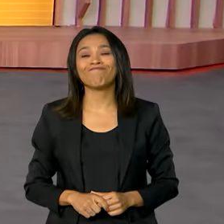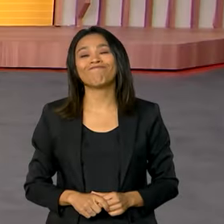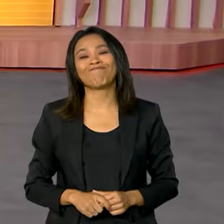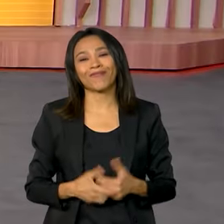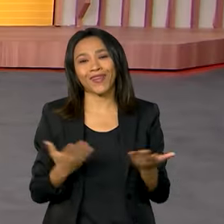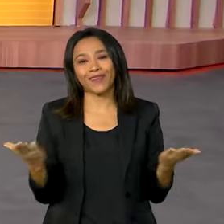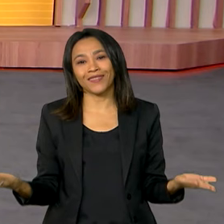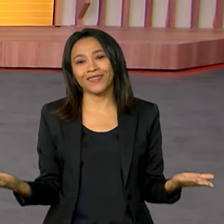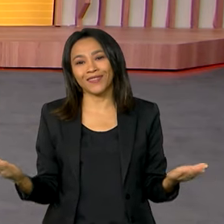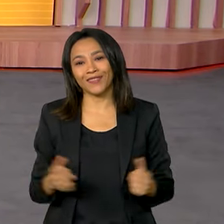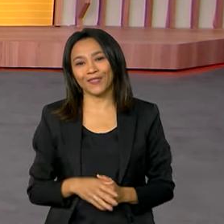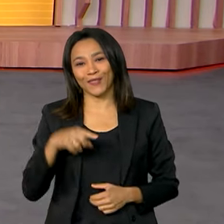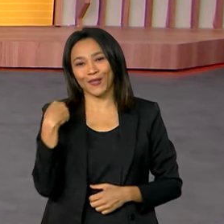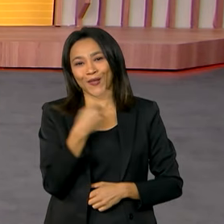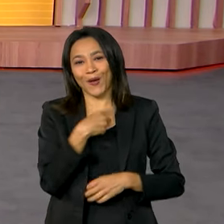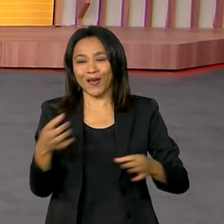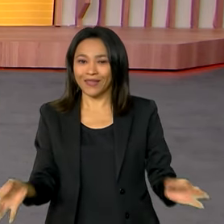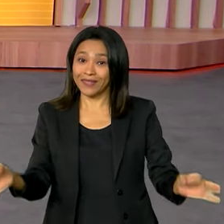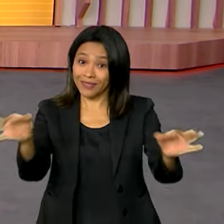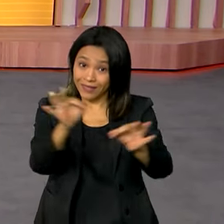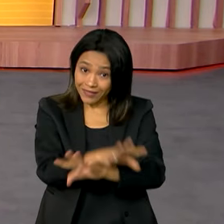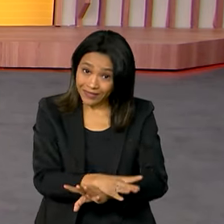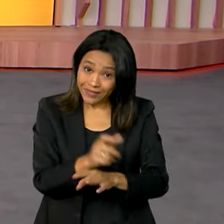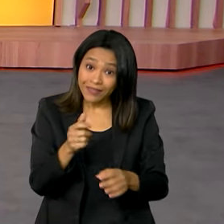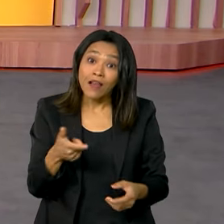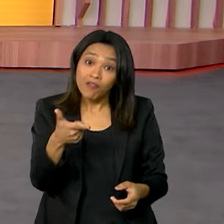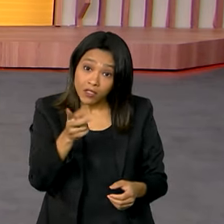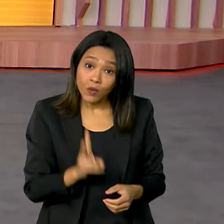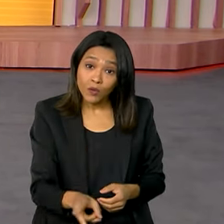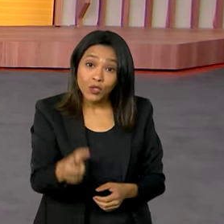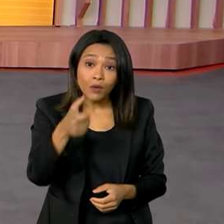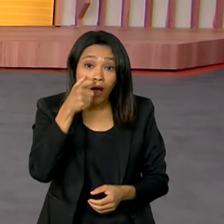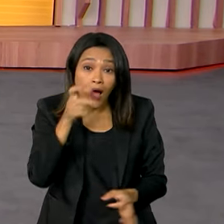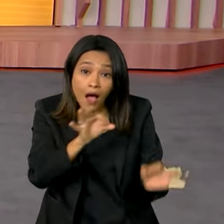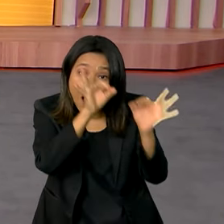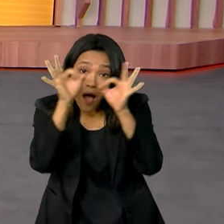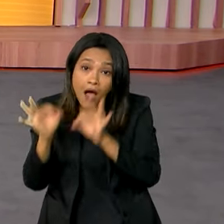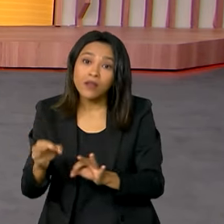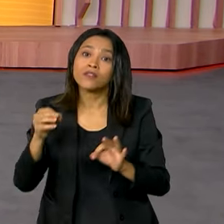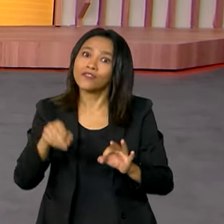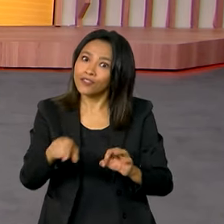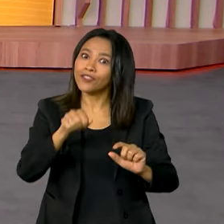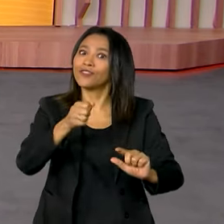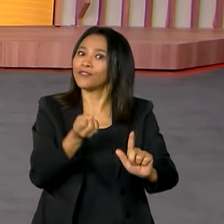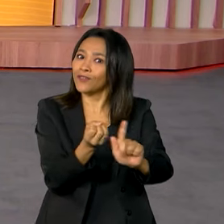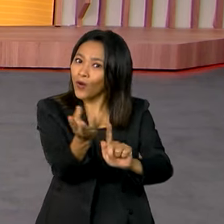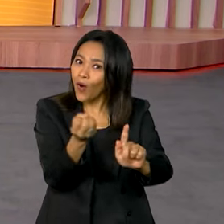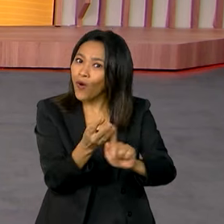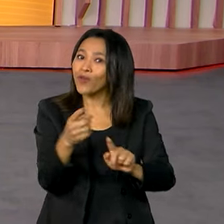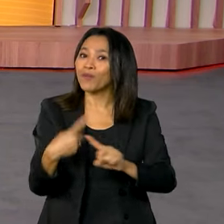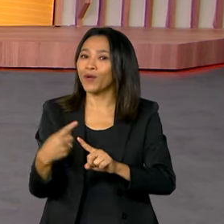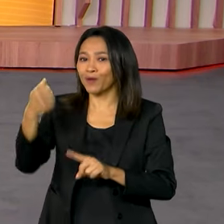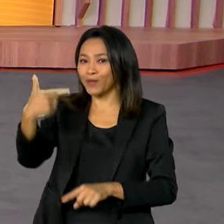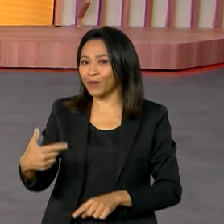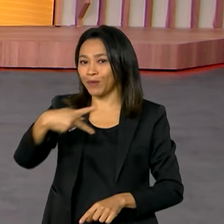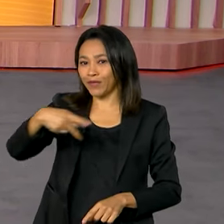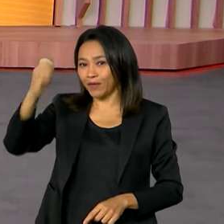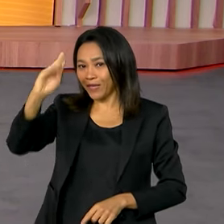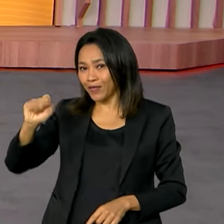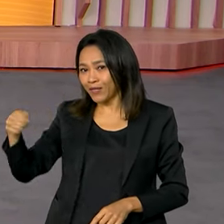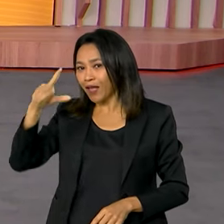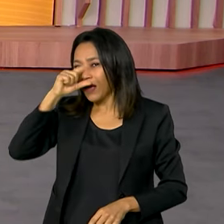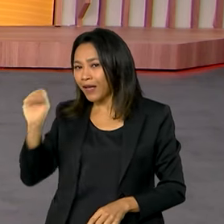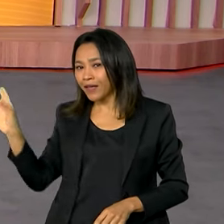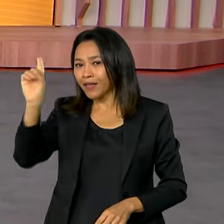É isso, e o Brasil em Dia fica por aqui, mas olha só, você continua ligado aqui no Canal GOV, porque o vice-presidente Geraldo Alckmin vai